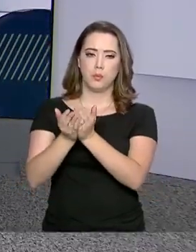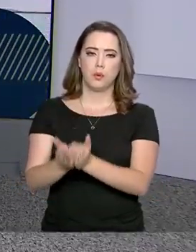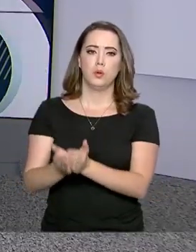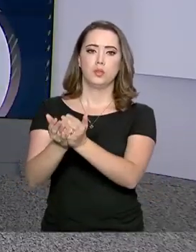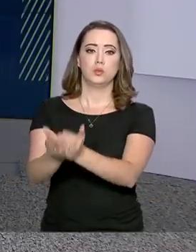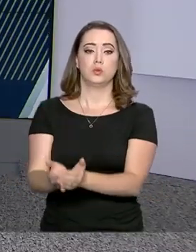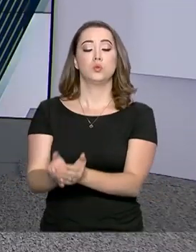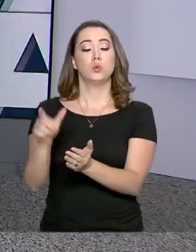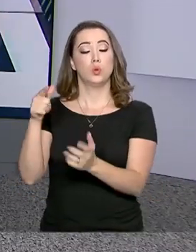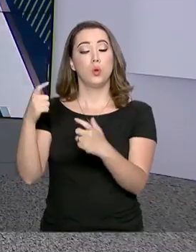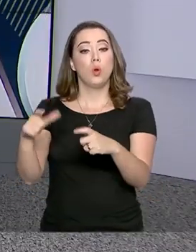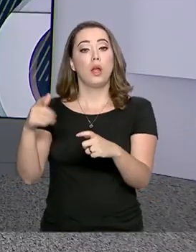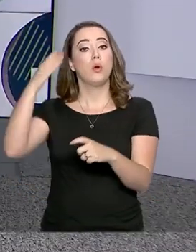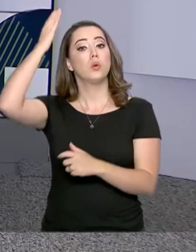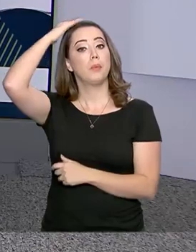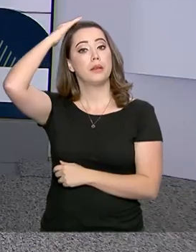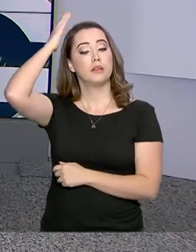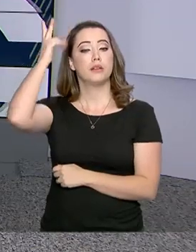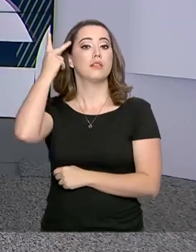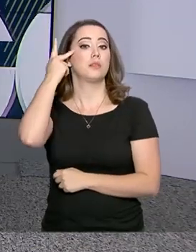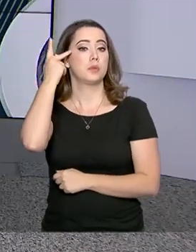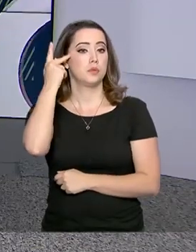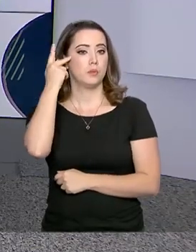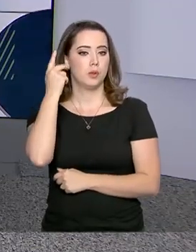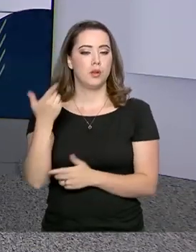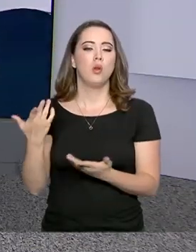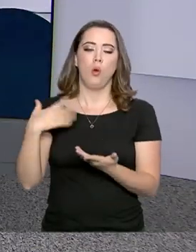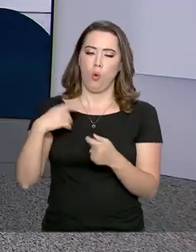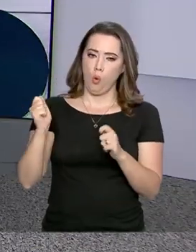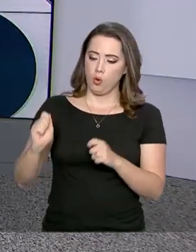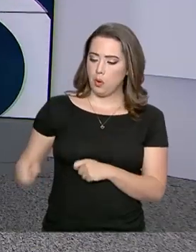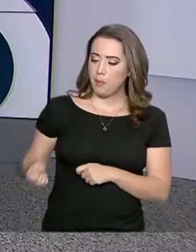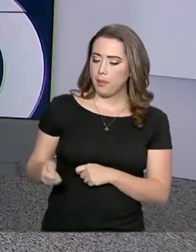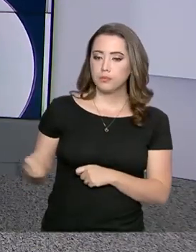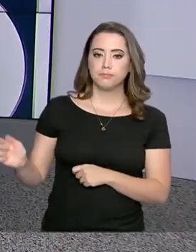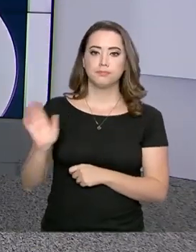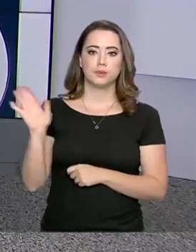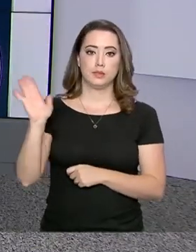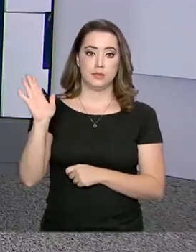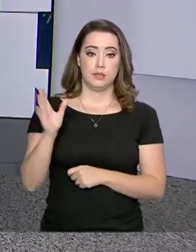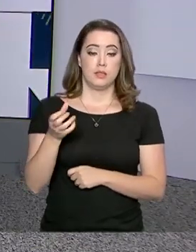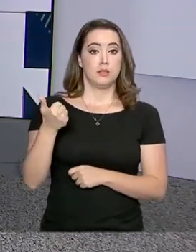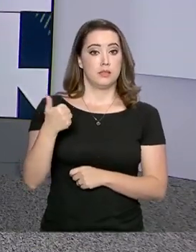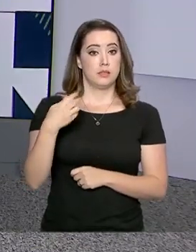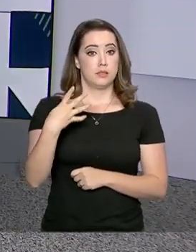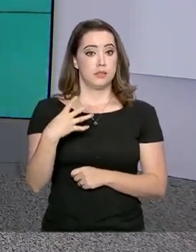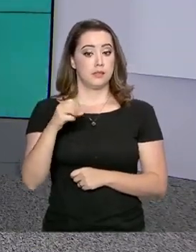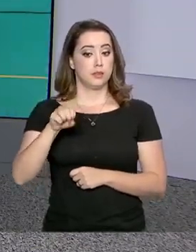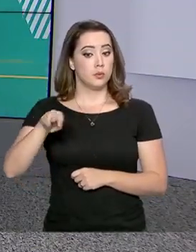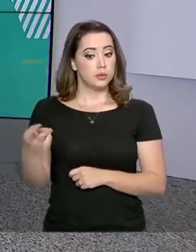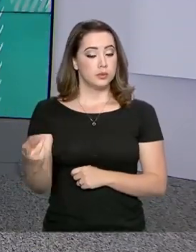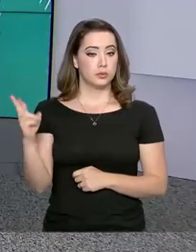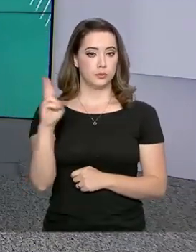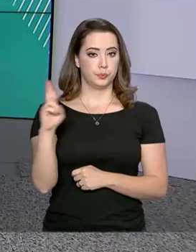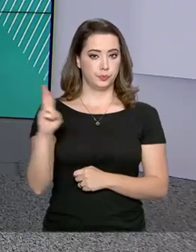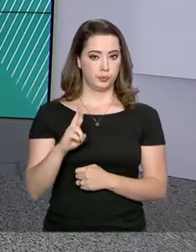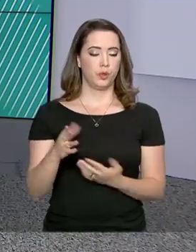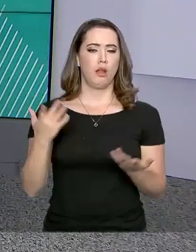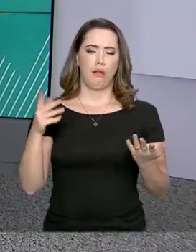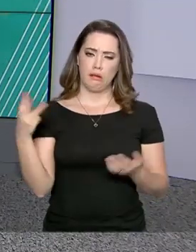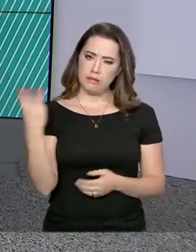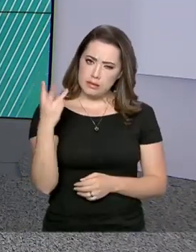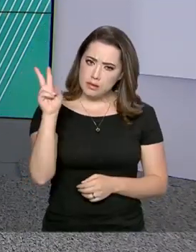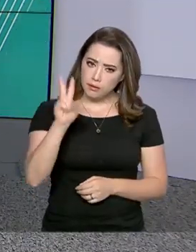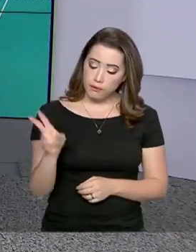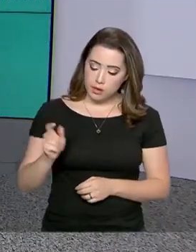em Paranaguá, no Paraná e Santos, em São Paulo, foram arrematados hoje por 148 milhões de reais. Os